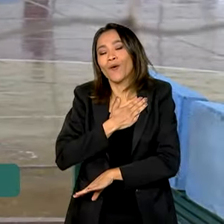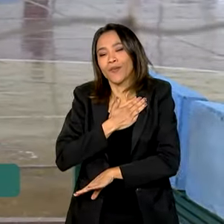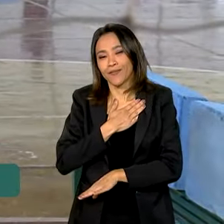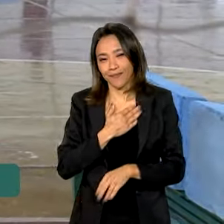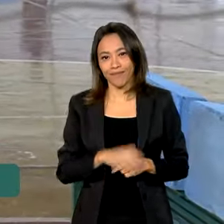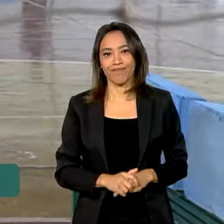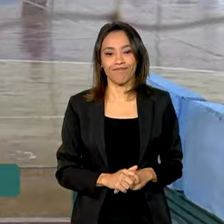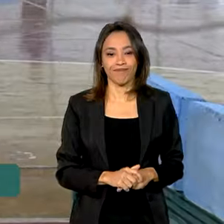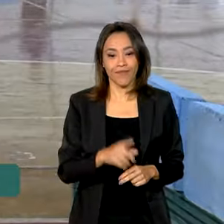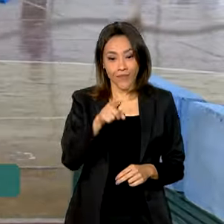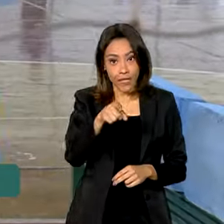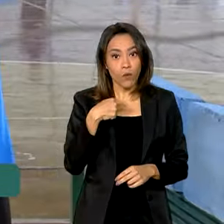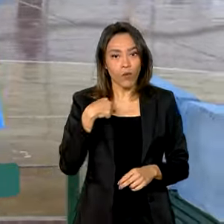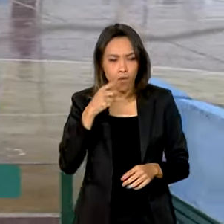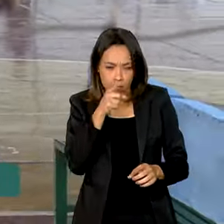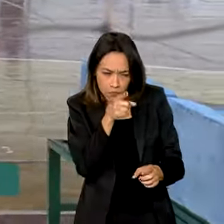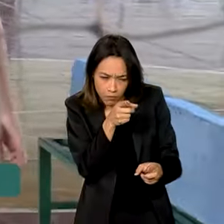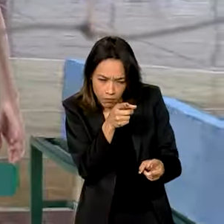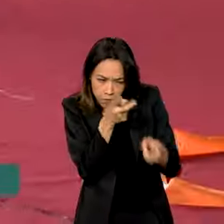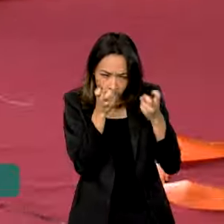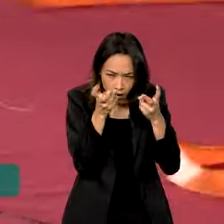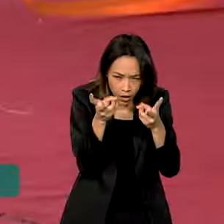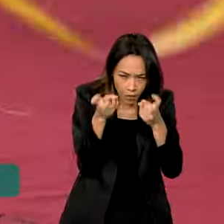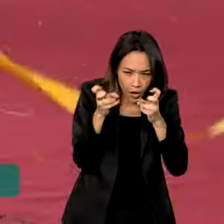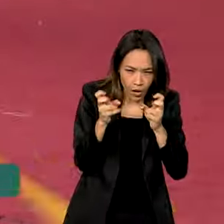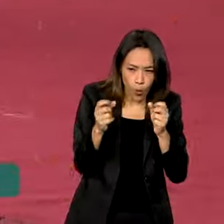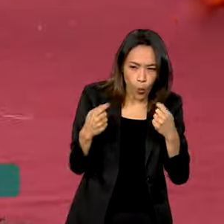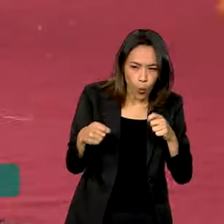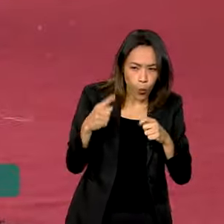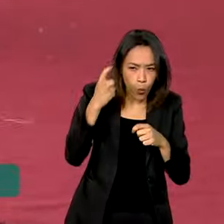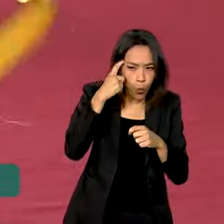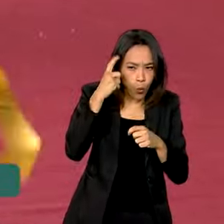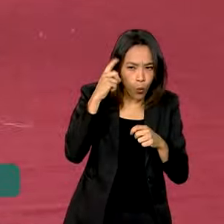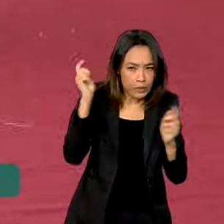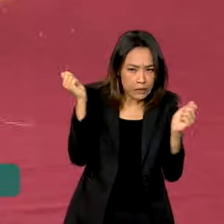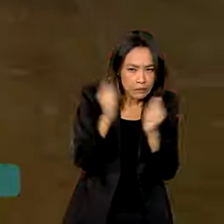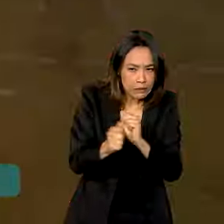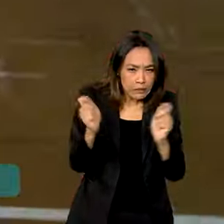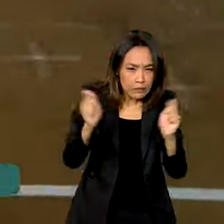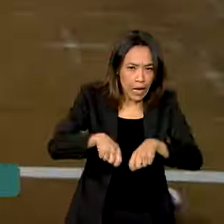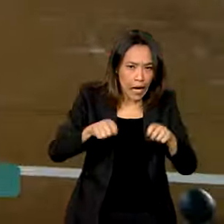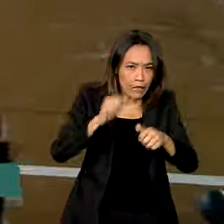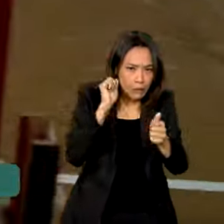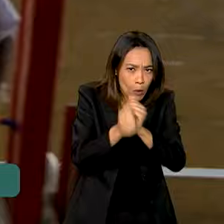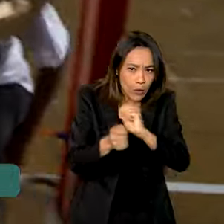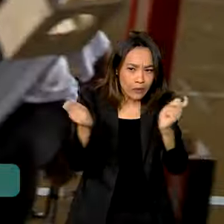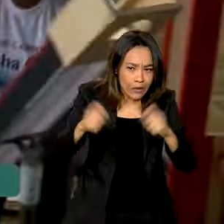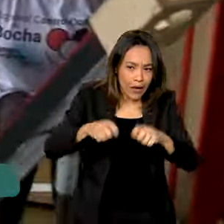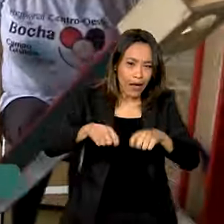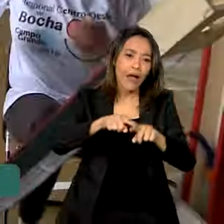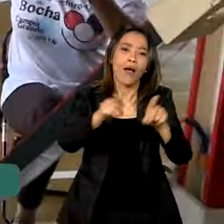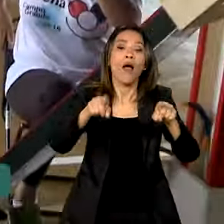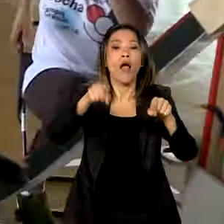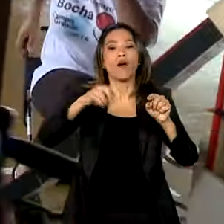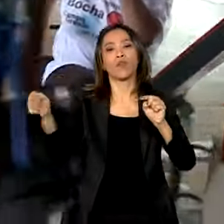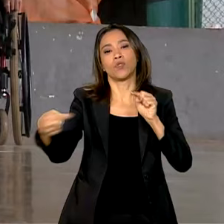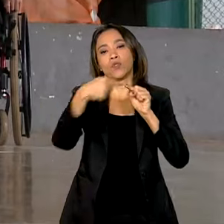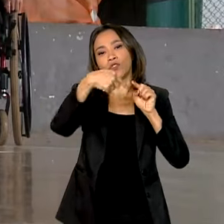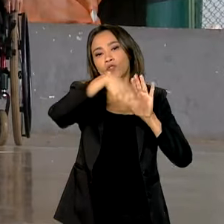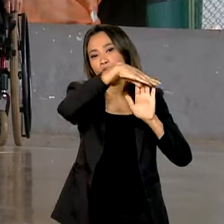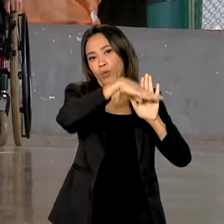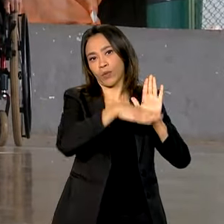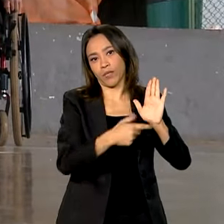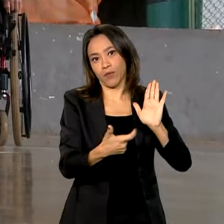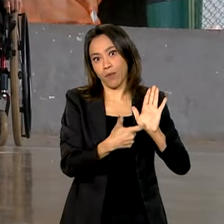Identificar jovens com potencial esportivo como esses dois atletas é o objetivo do novo programa Revelar